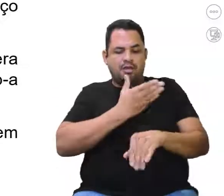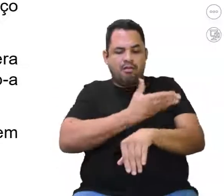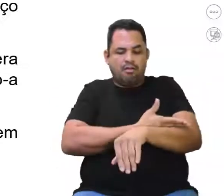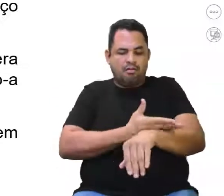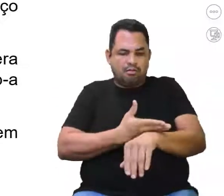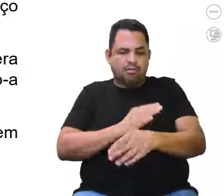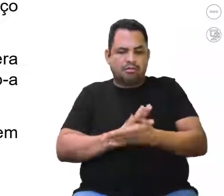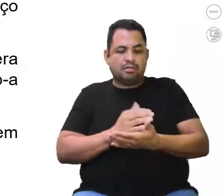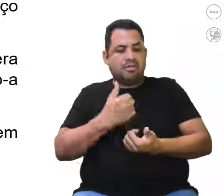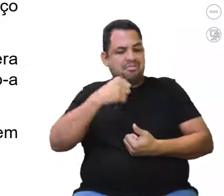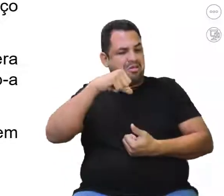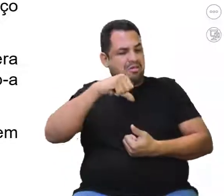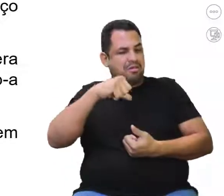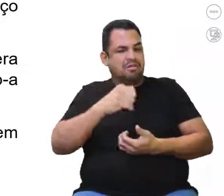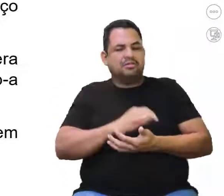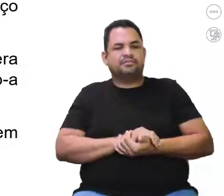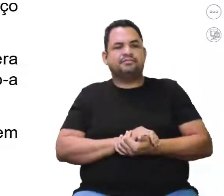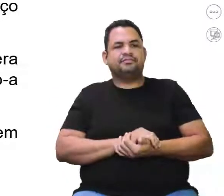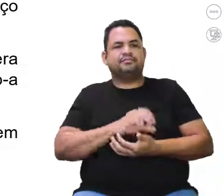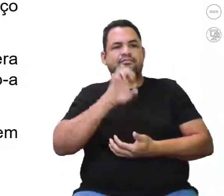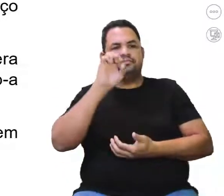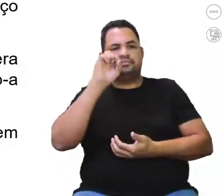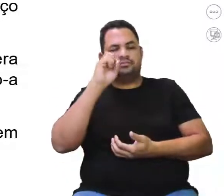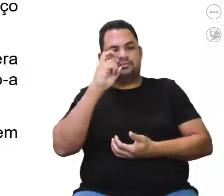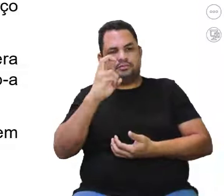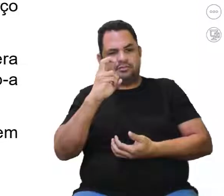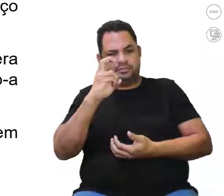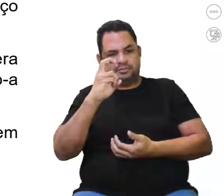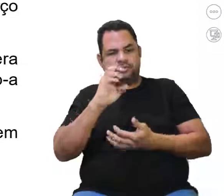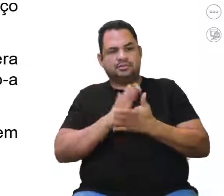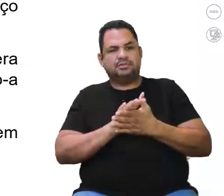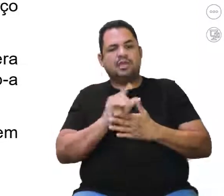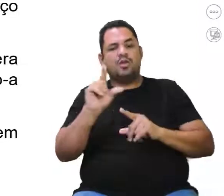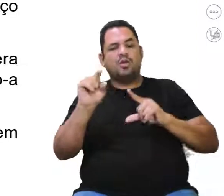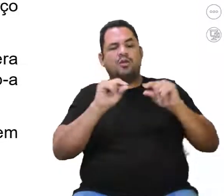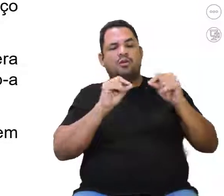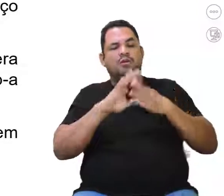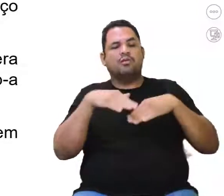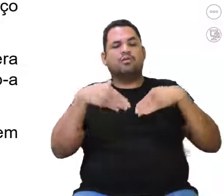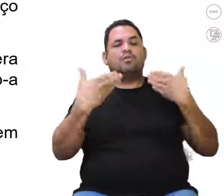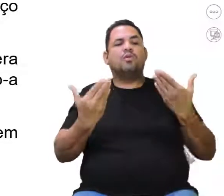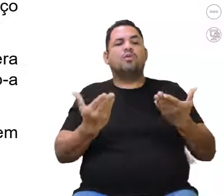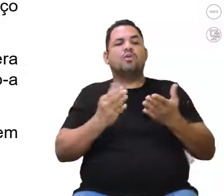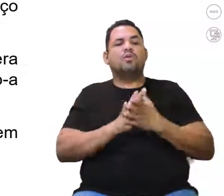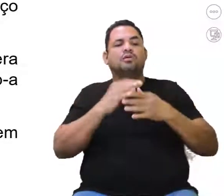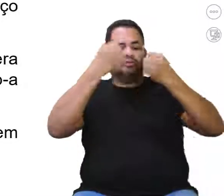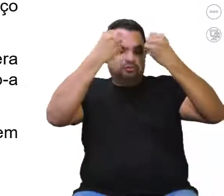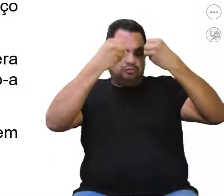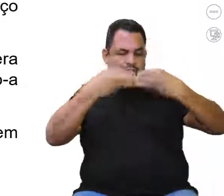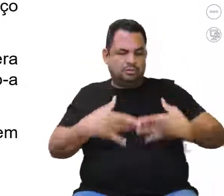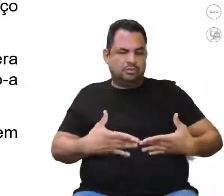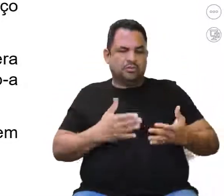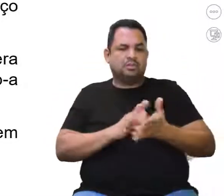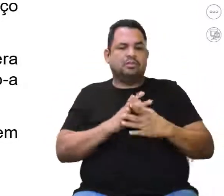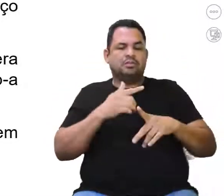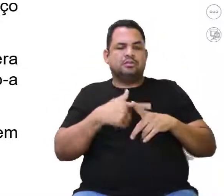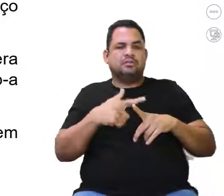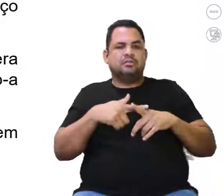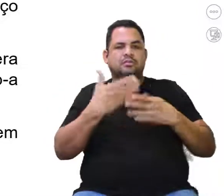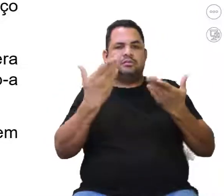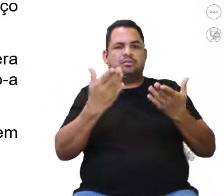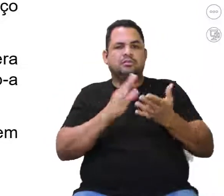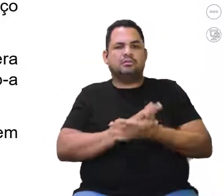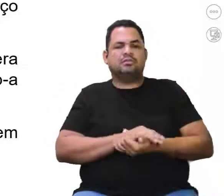essa piora. Então, a gente vai analisar as cinco opções e vamos ver o qual que justifica, né, esse problema